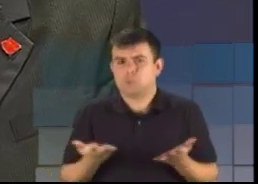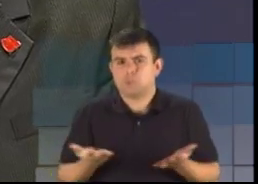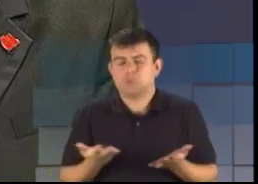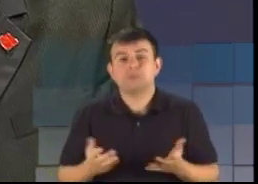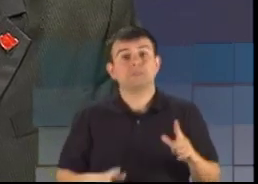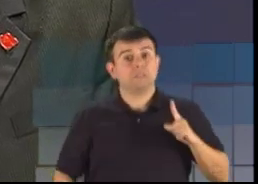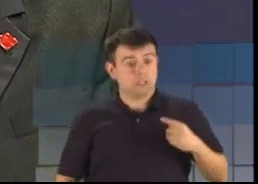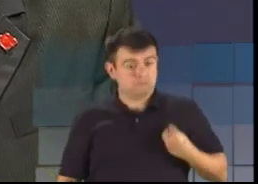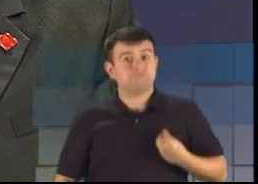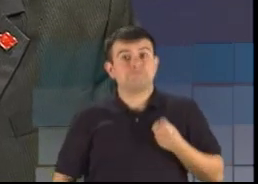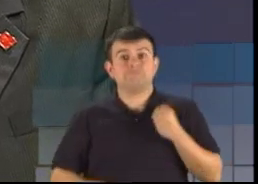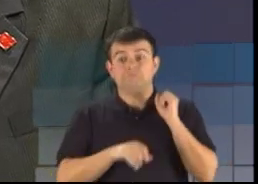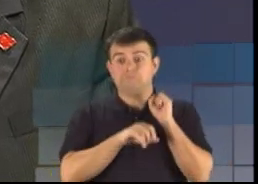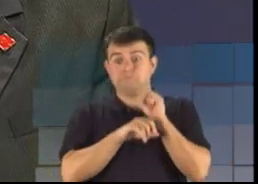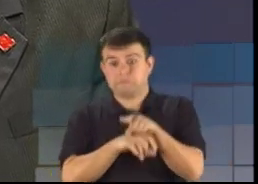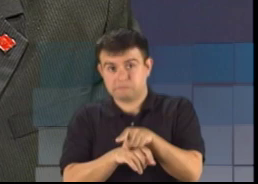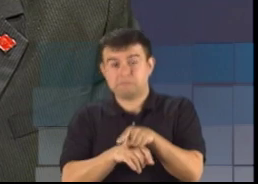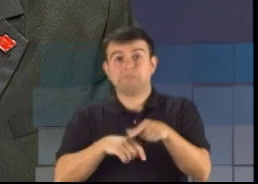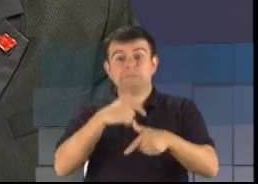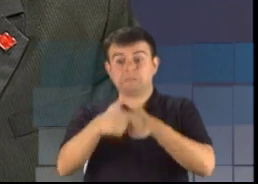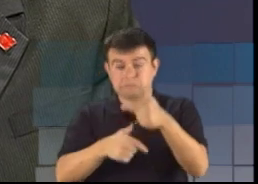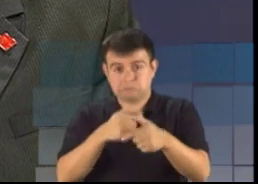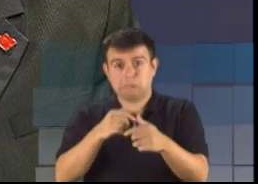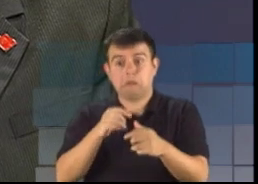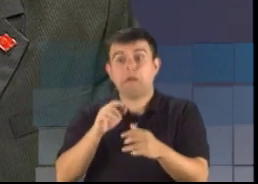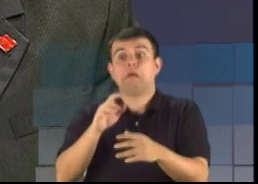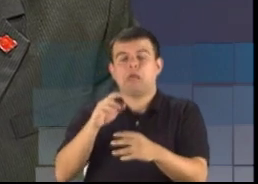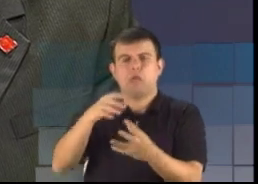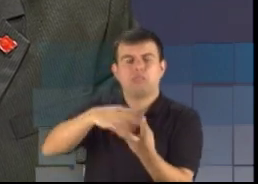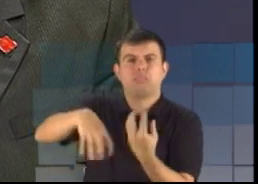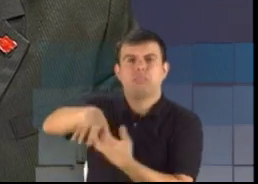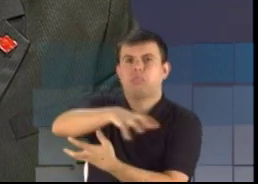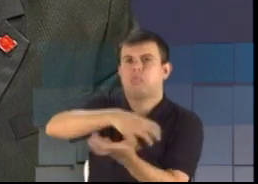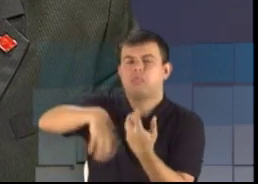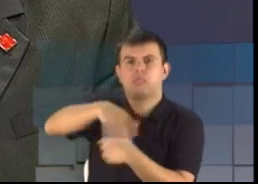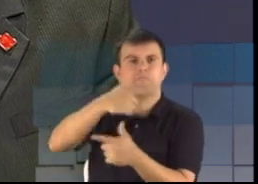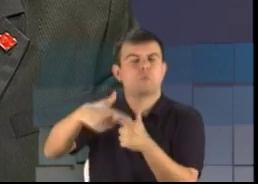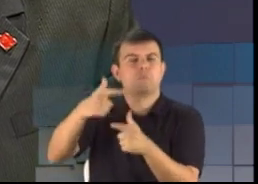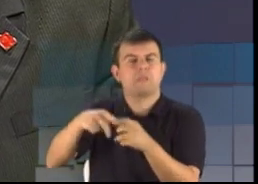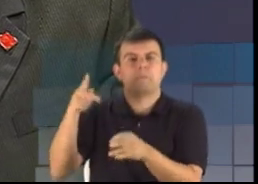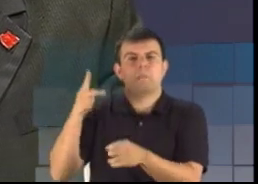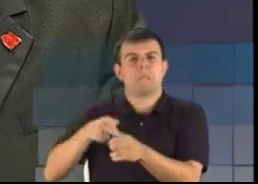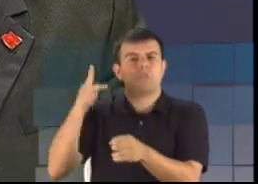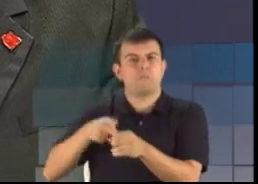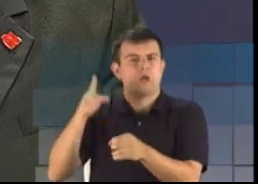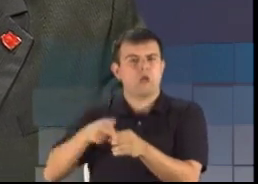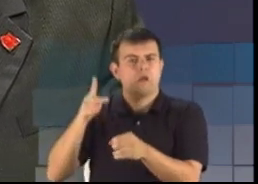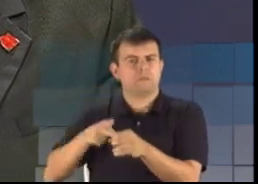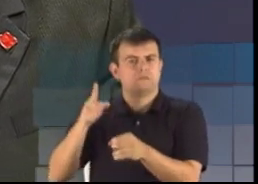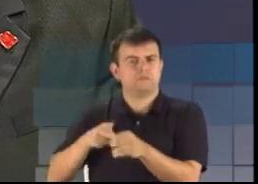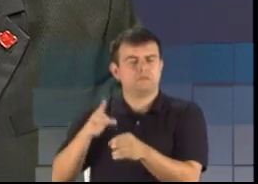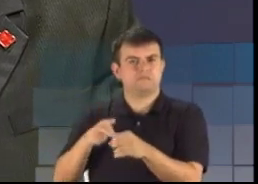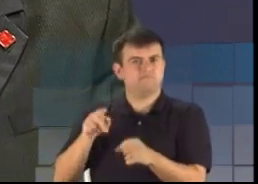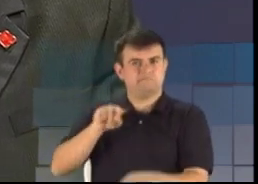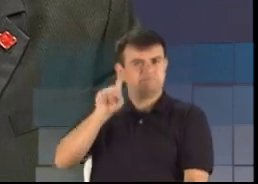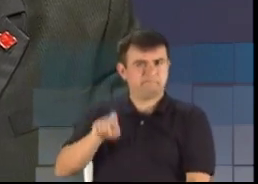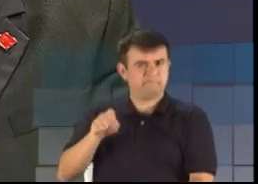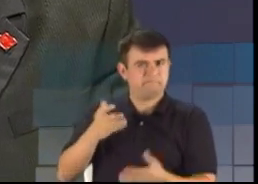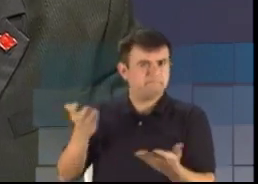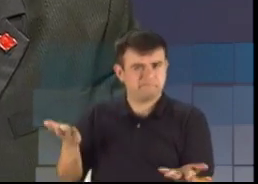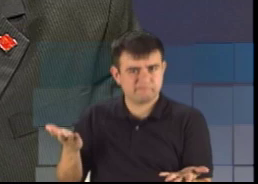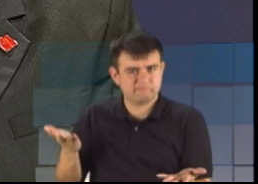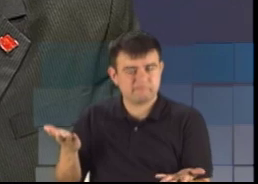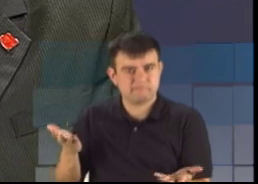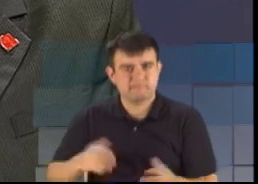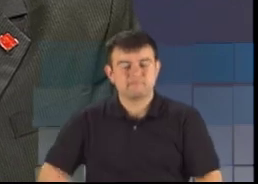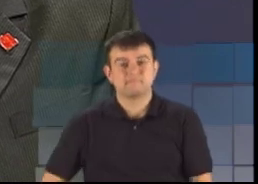agora neste escândalo da Petrobras? O sistema capitalista, senhores